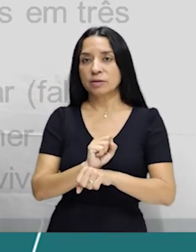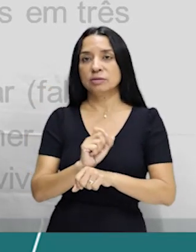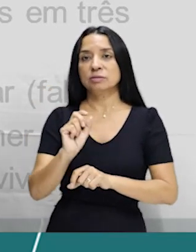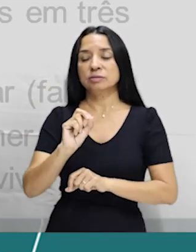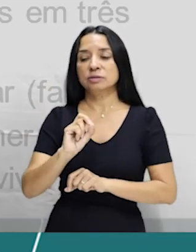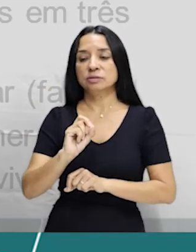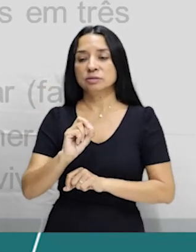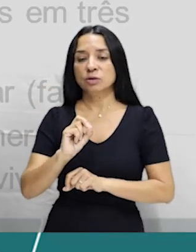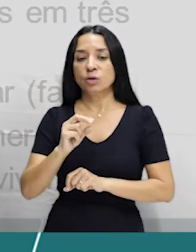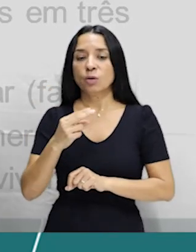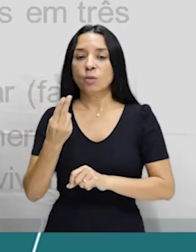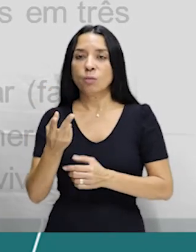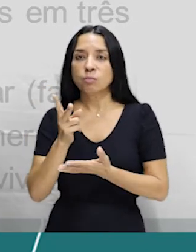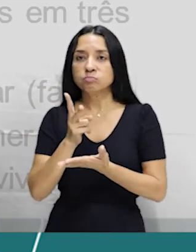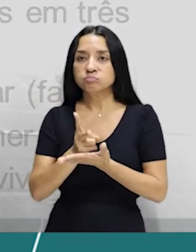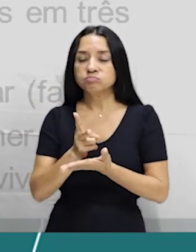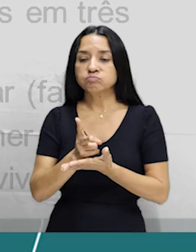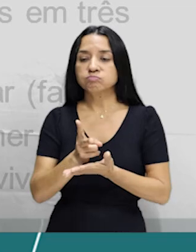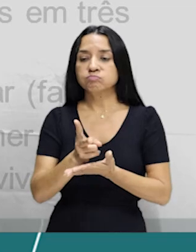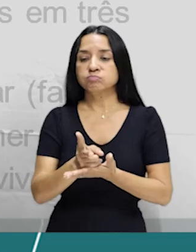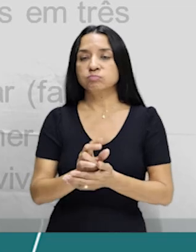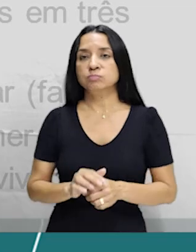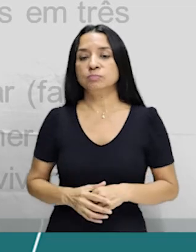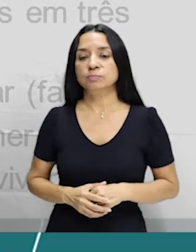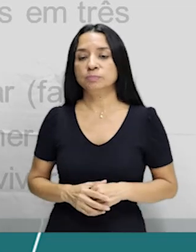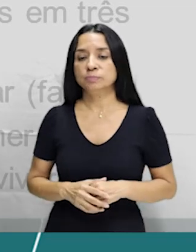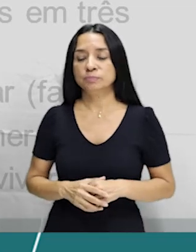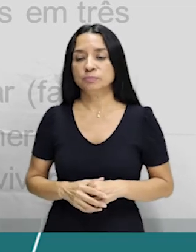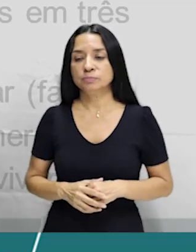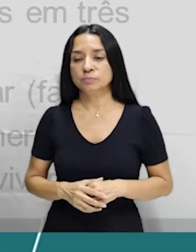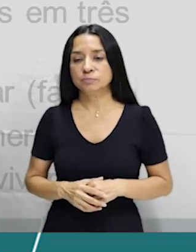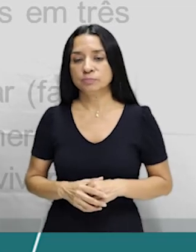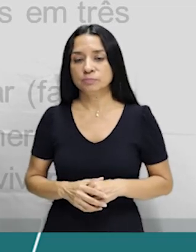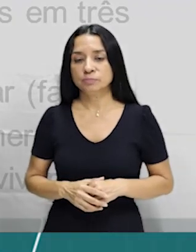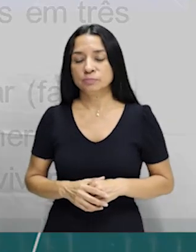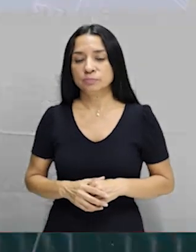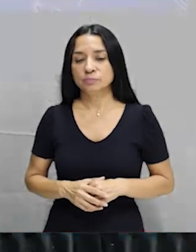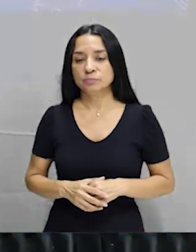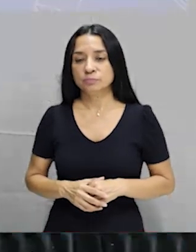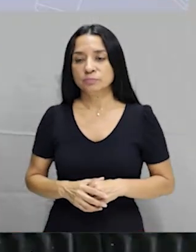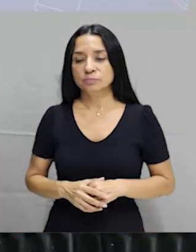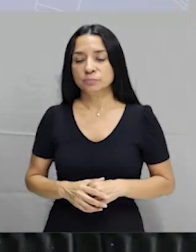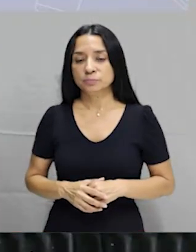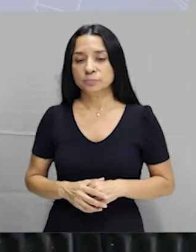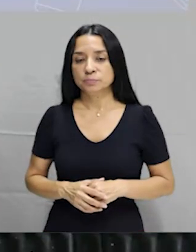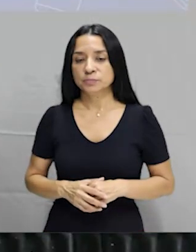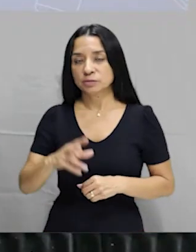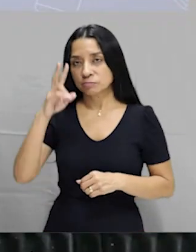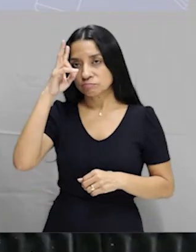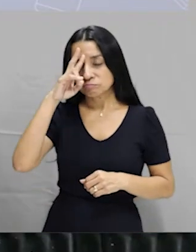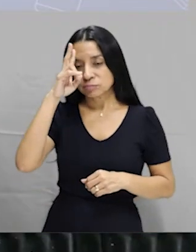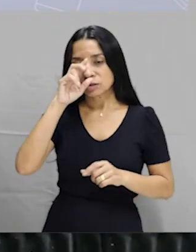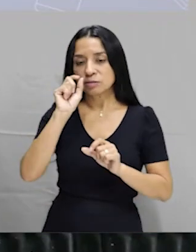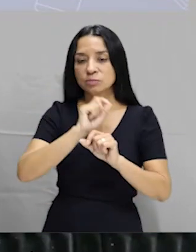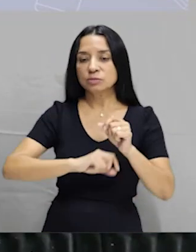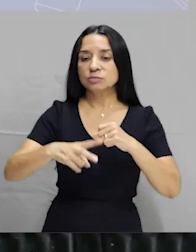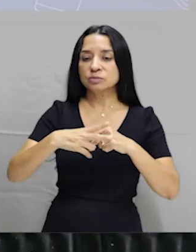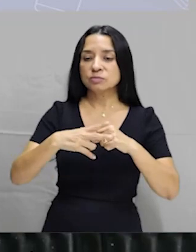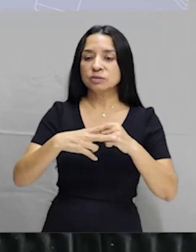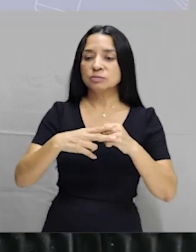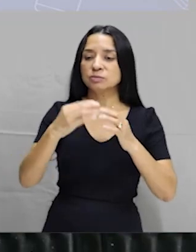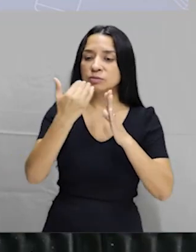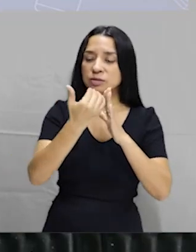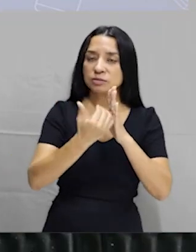Você se lembra que os verbos no espanhol são classificados em três grupos, de acordo com as terminações do seu